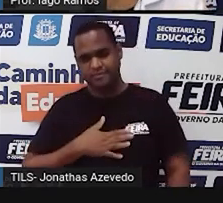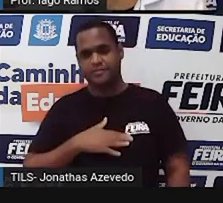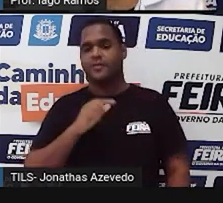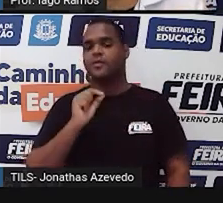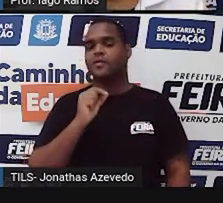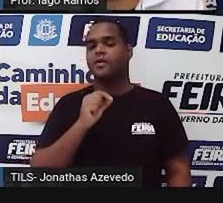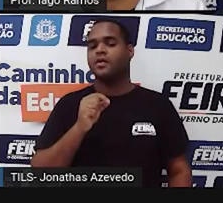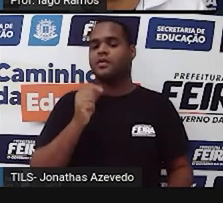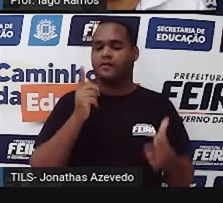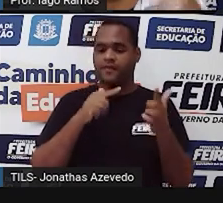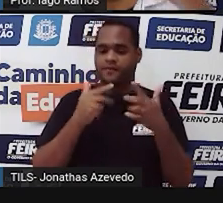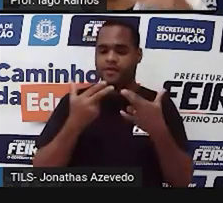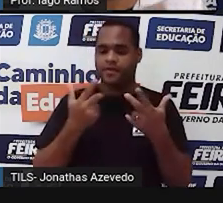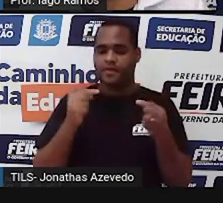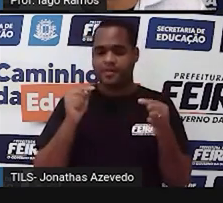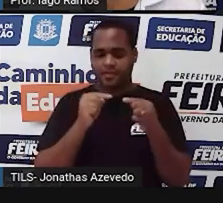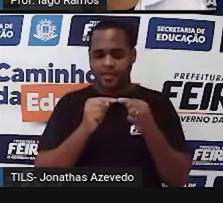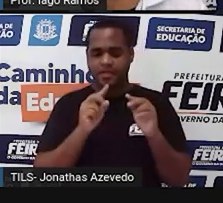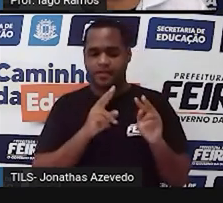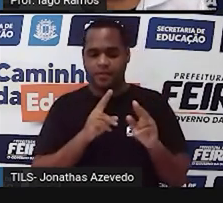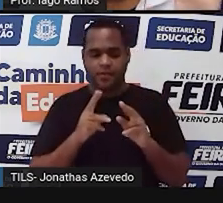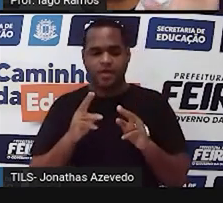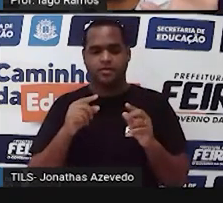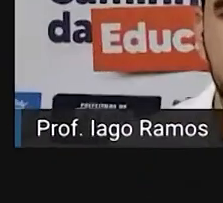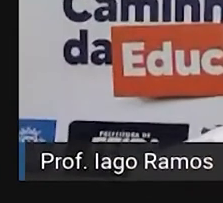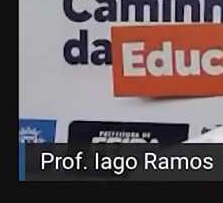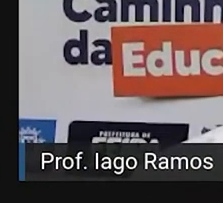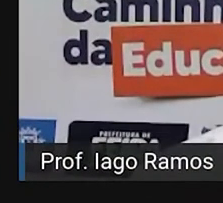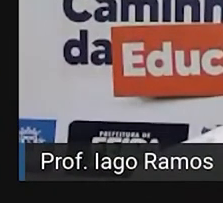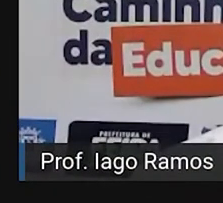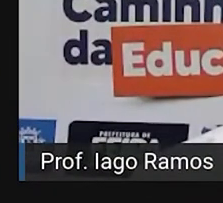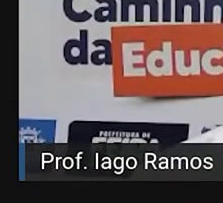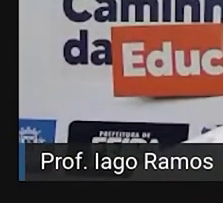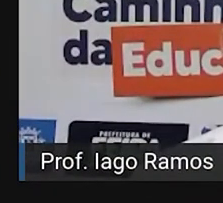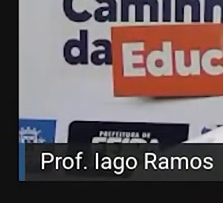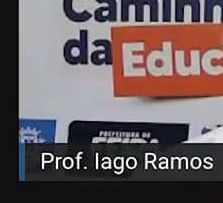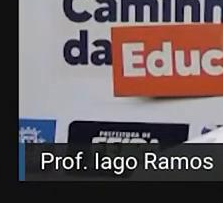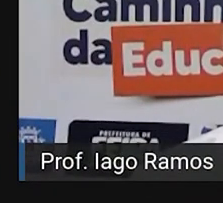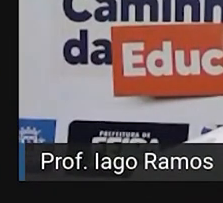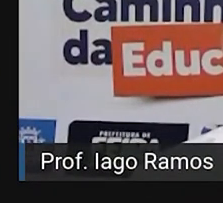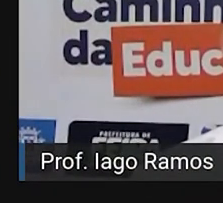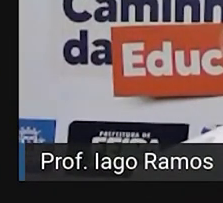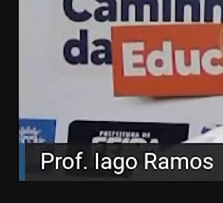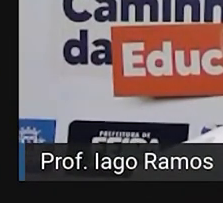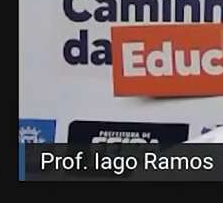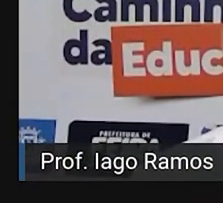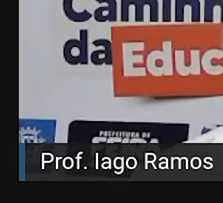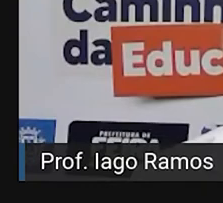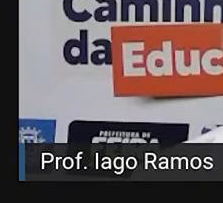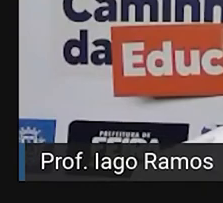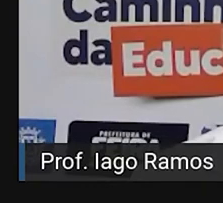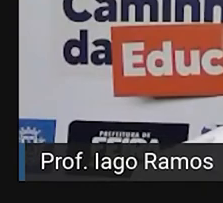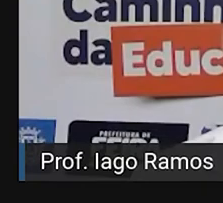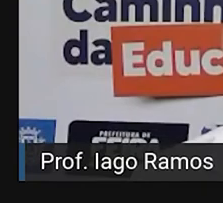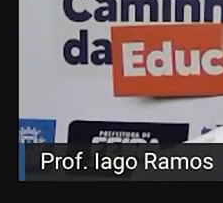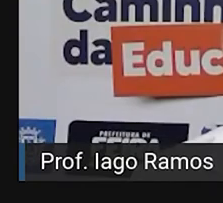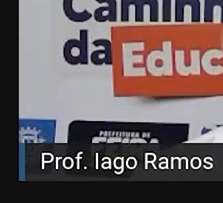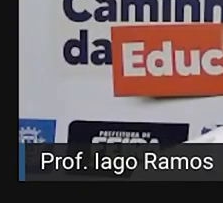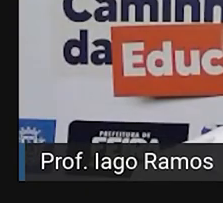funciona essa coisa da igualdade com esse material. eu vou fazer assim, vou tirar essa tela, vou voltar